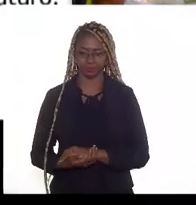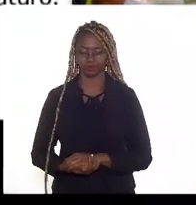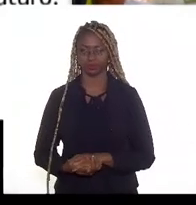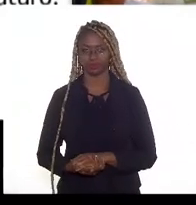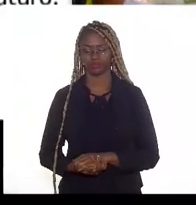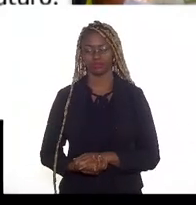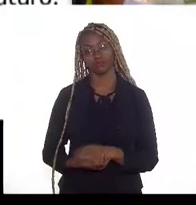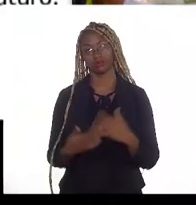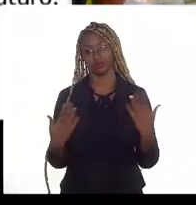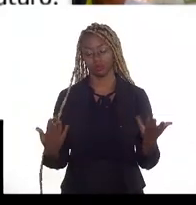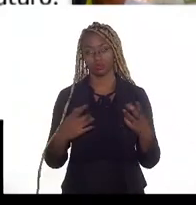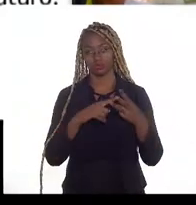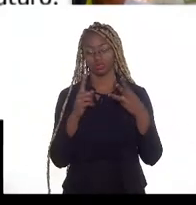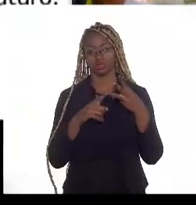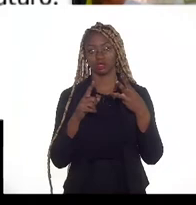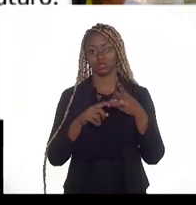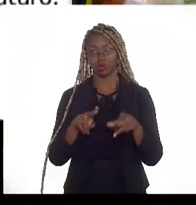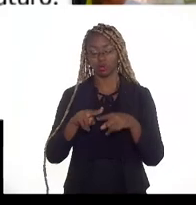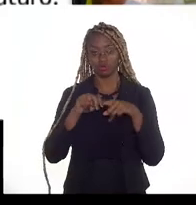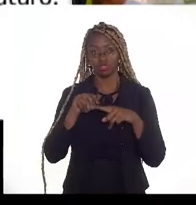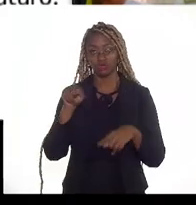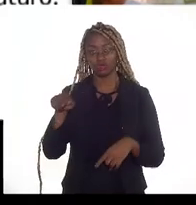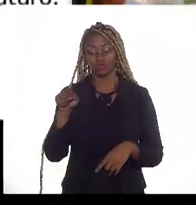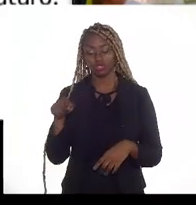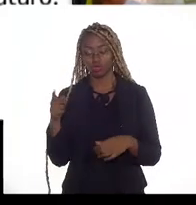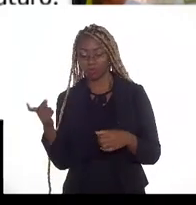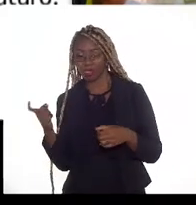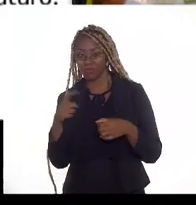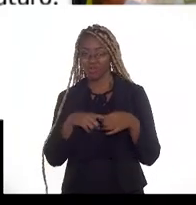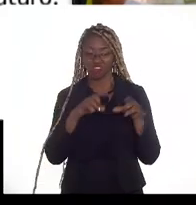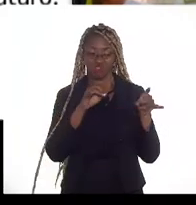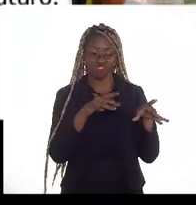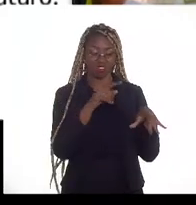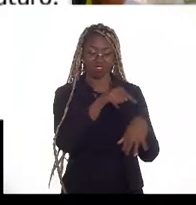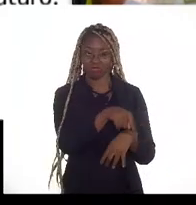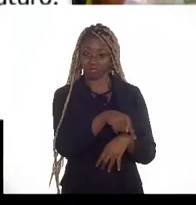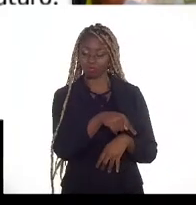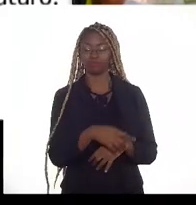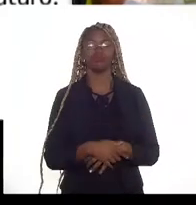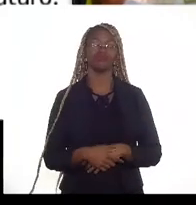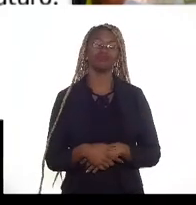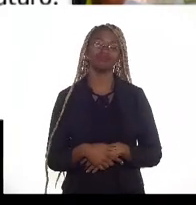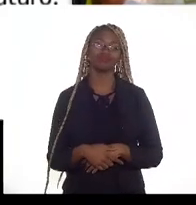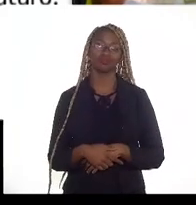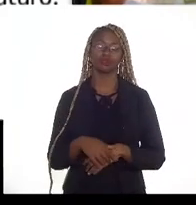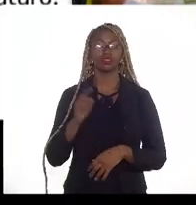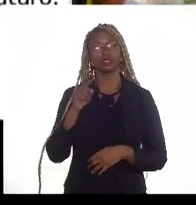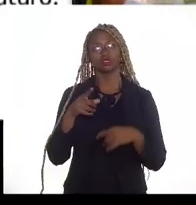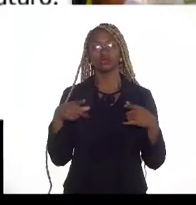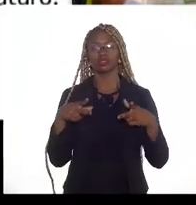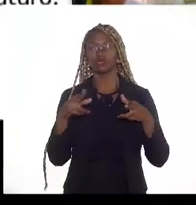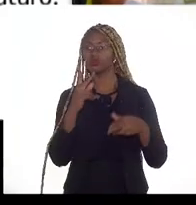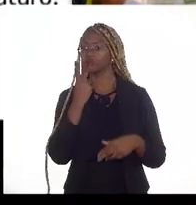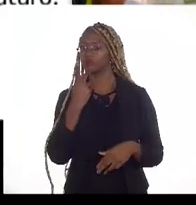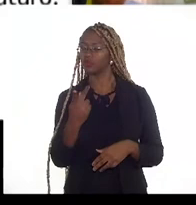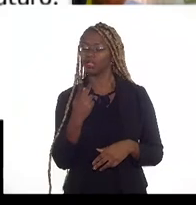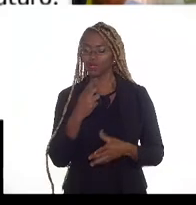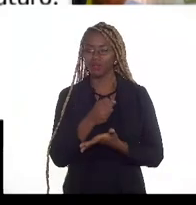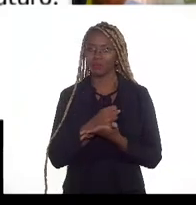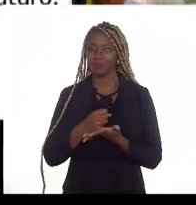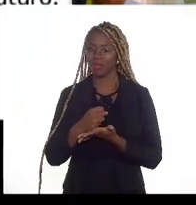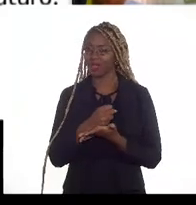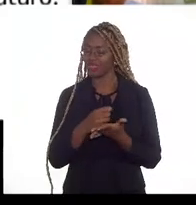E a terceira motivação para injetar é a que, como a gente está falando basicamente no setor de